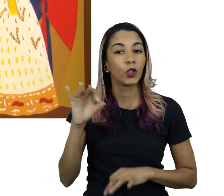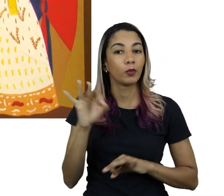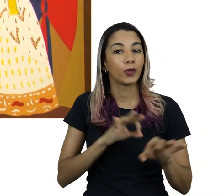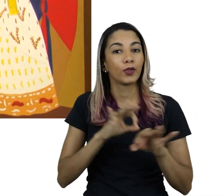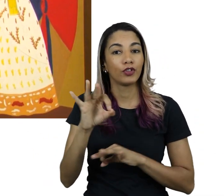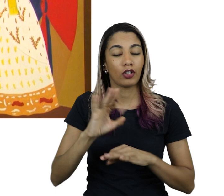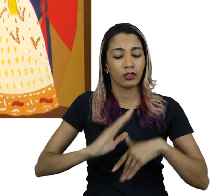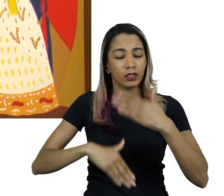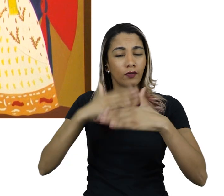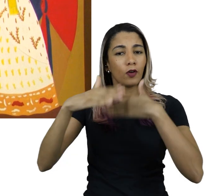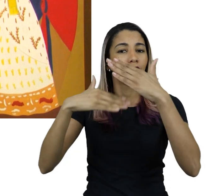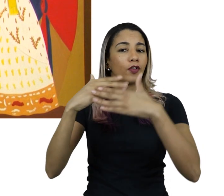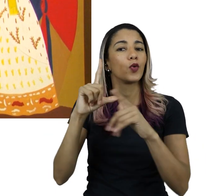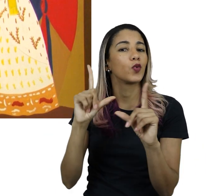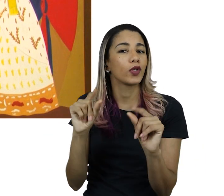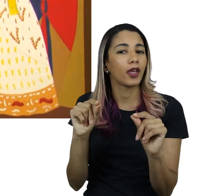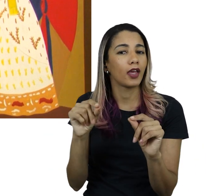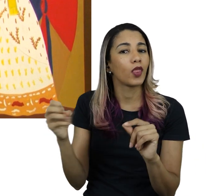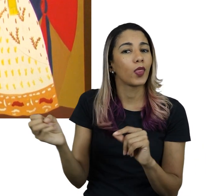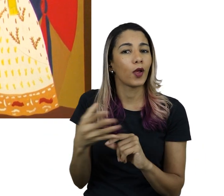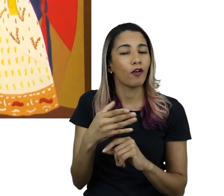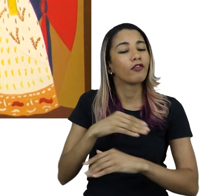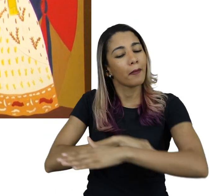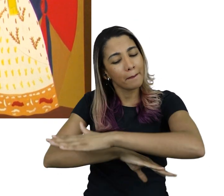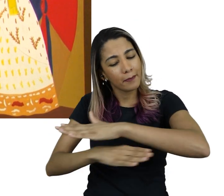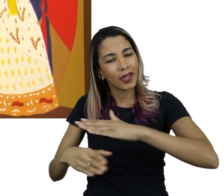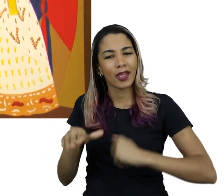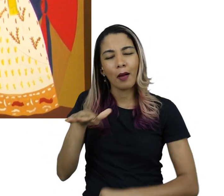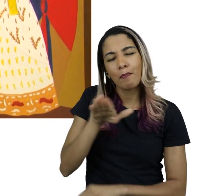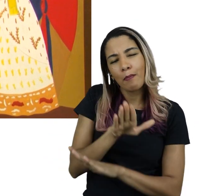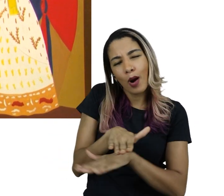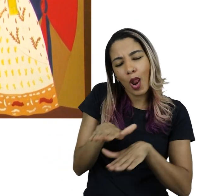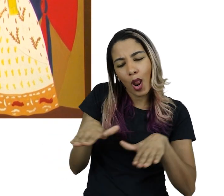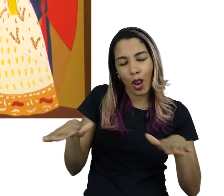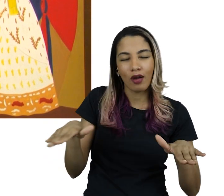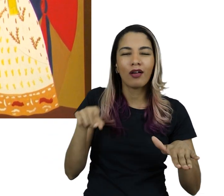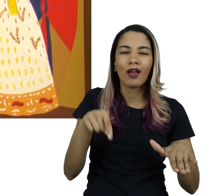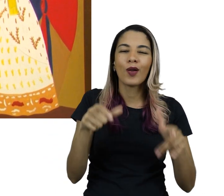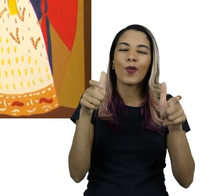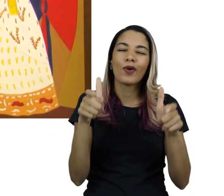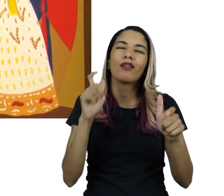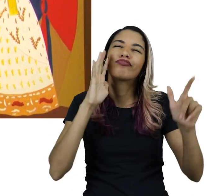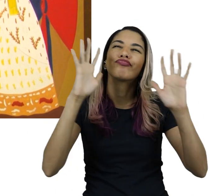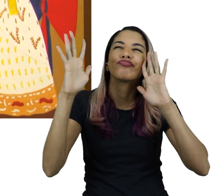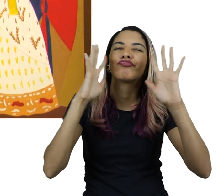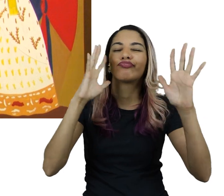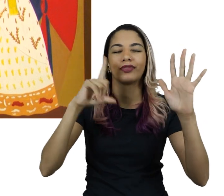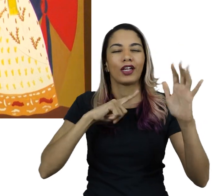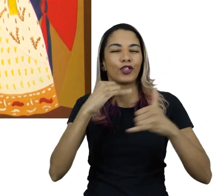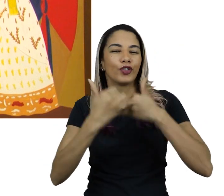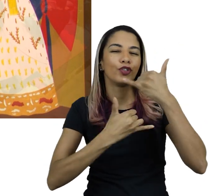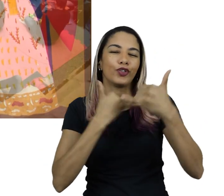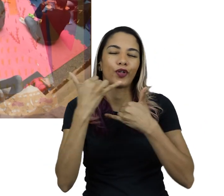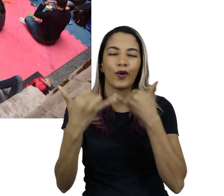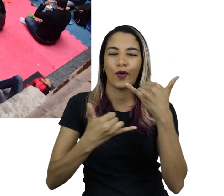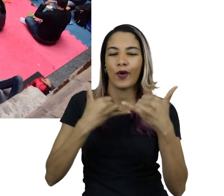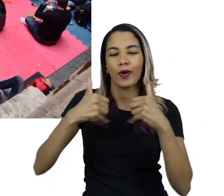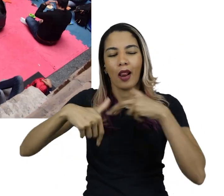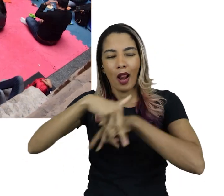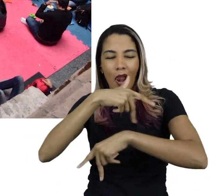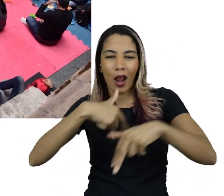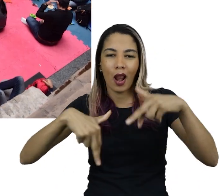recente desdobramento do projeto é o Pina Pequenos, um espaço lúdico e interativo com jogos,